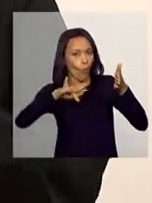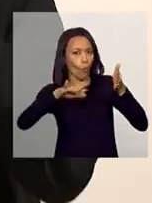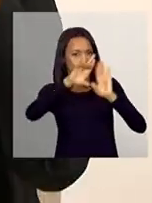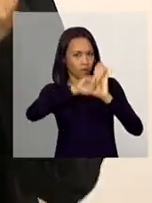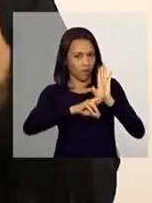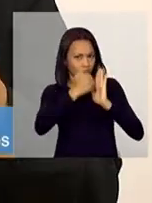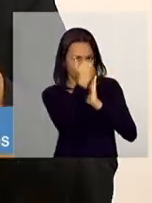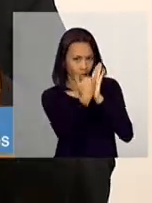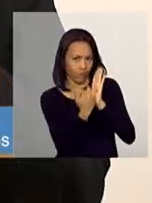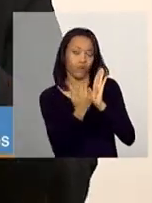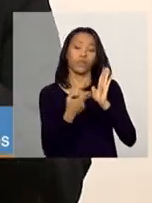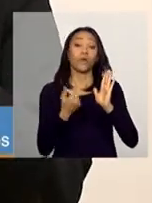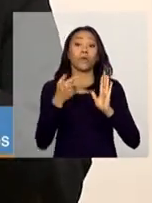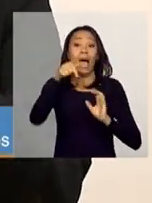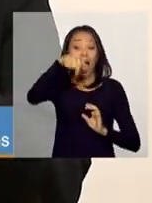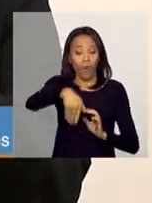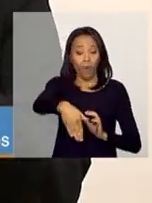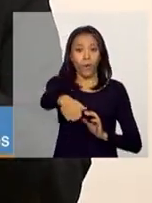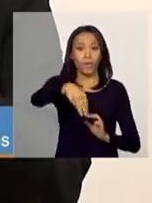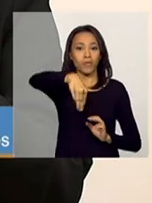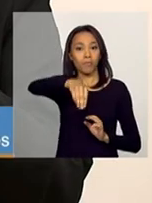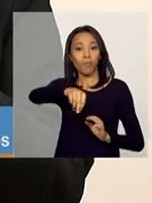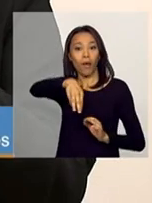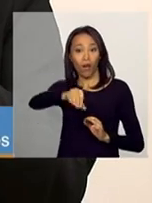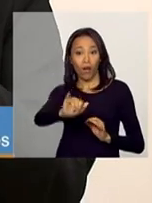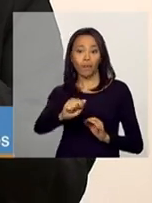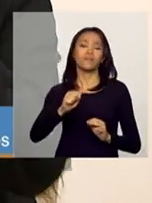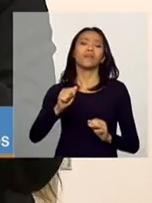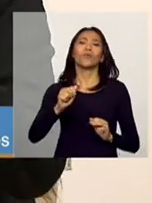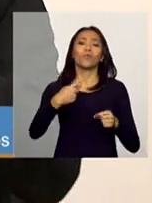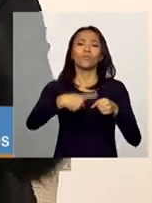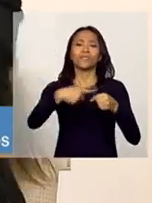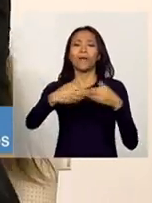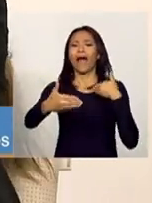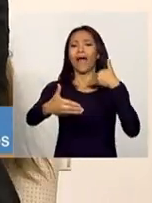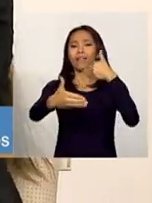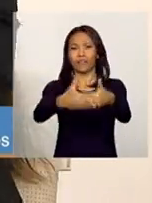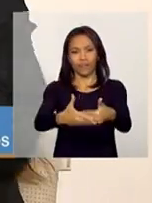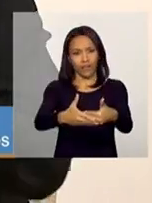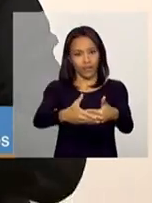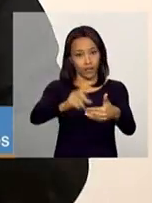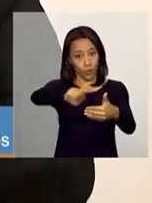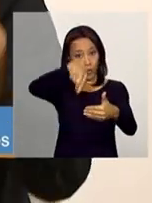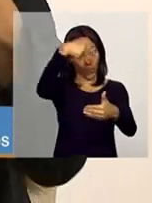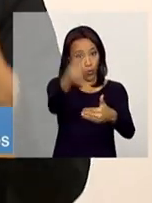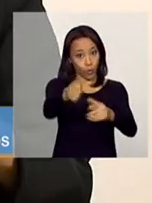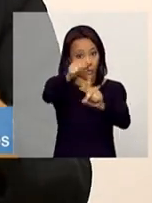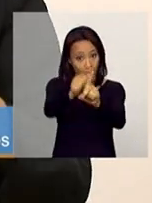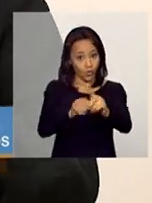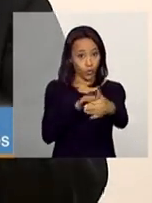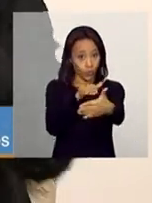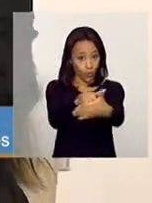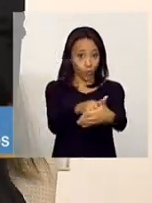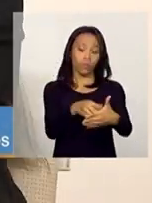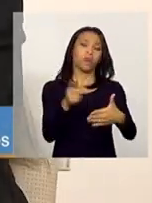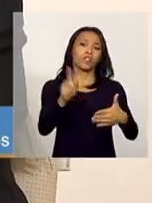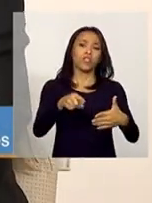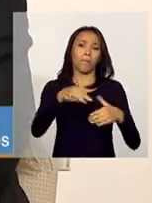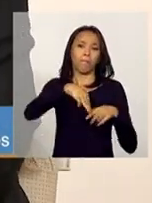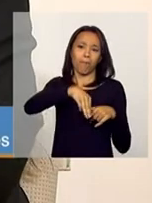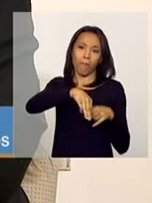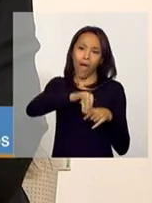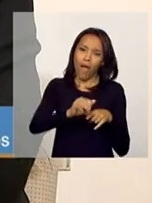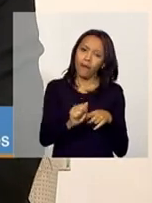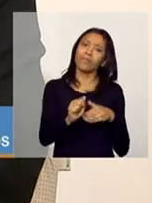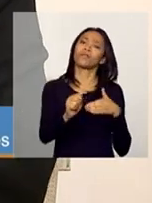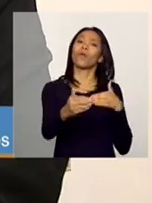lista, que teve no mês de maio, o município, ele tem até o último dia útil do mês seguinte para registrar. Então, foi disponibilizado em maio até o último